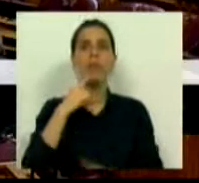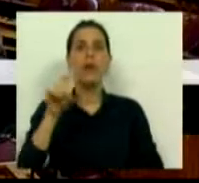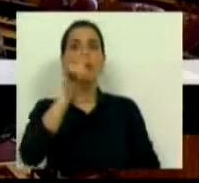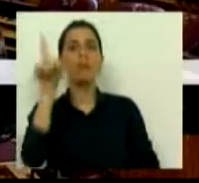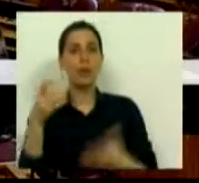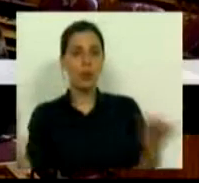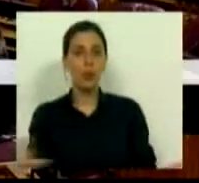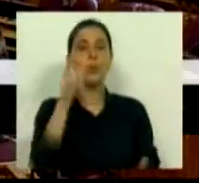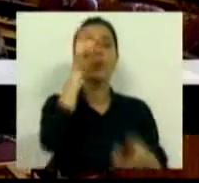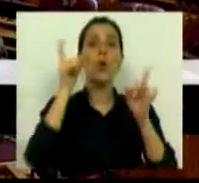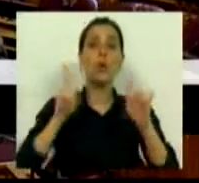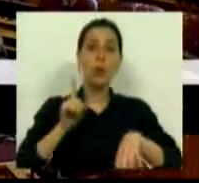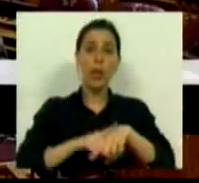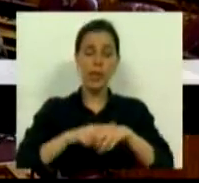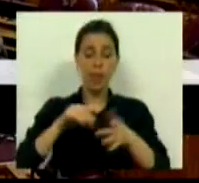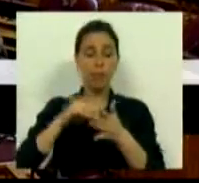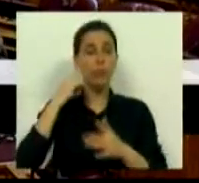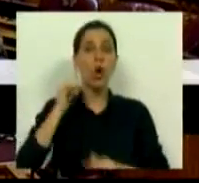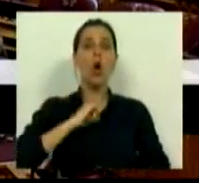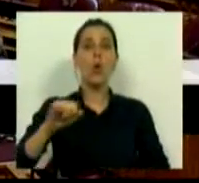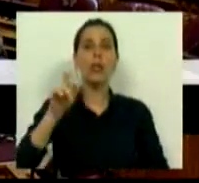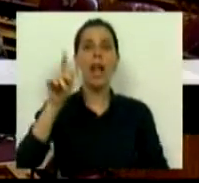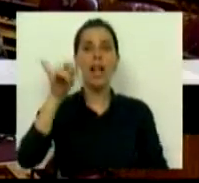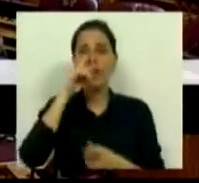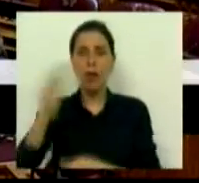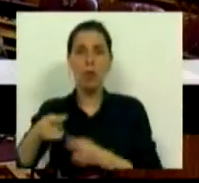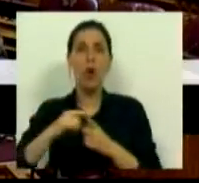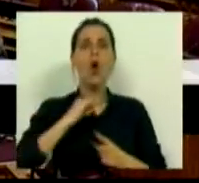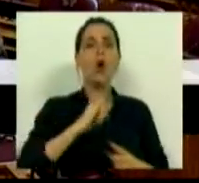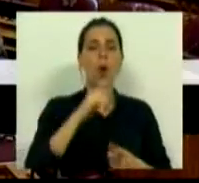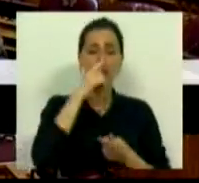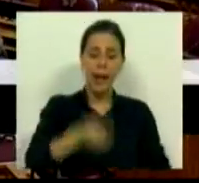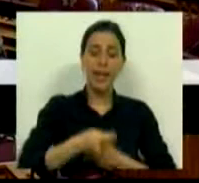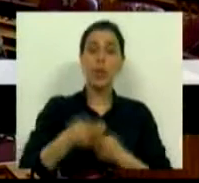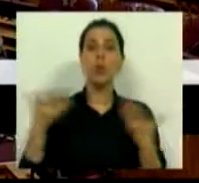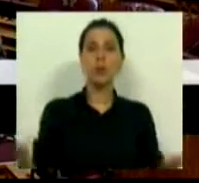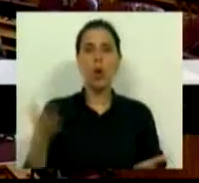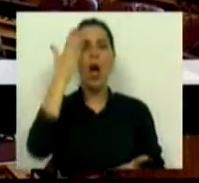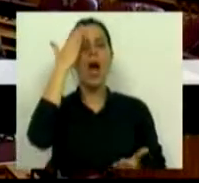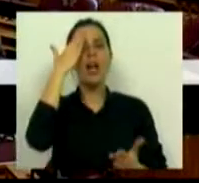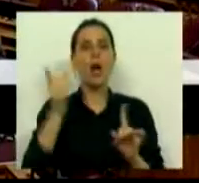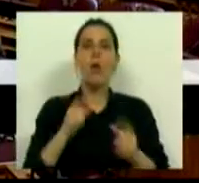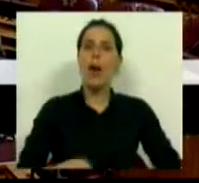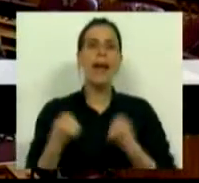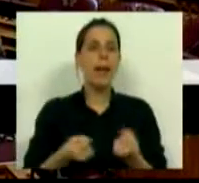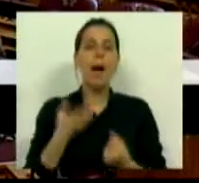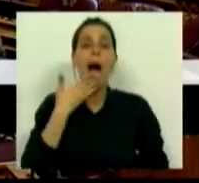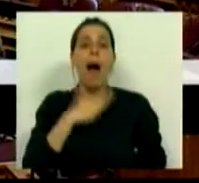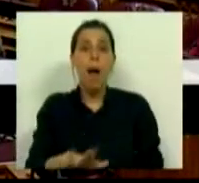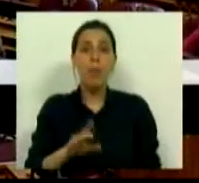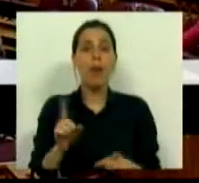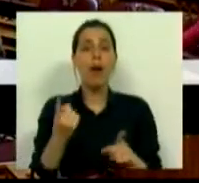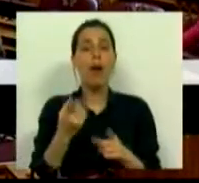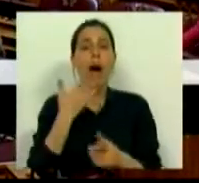V. Exª começou o seu mandato a falar contra o Alqueva Agrícola, contra os agricultores, que julgou não serem capazes de aproveitar